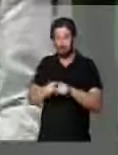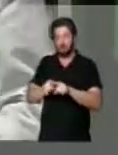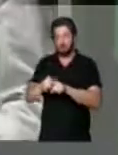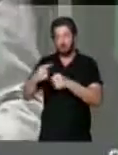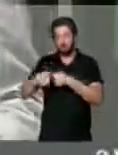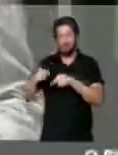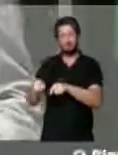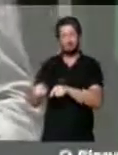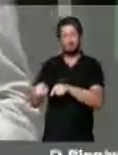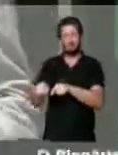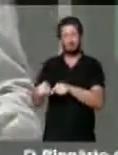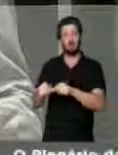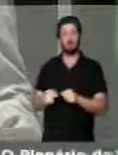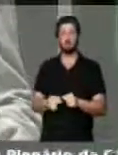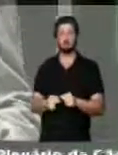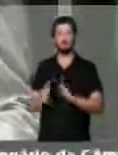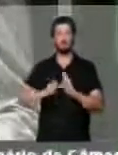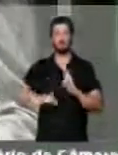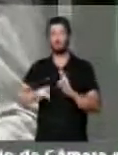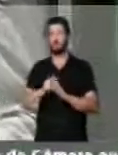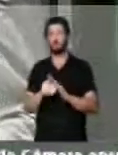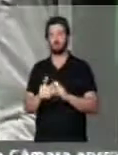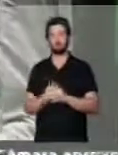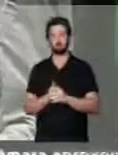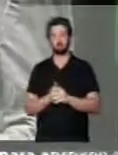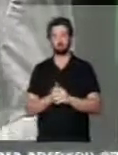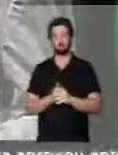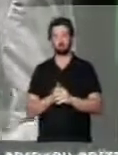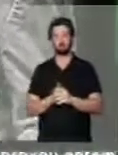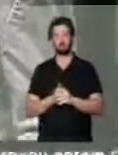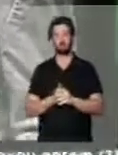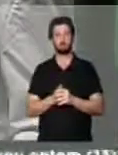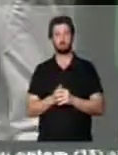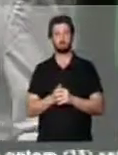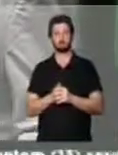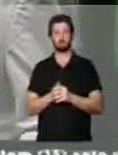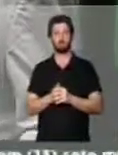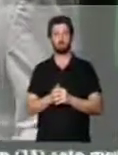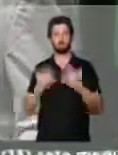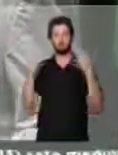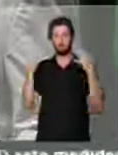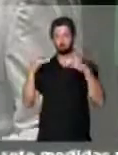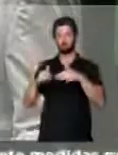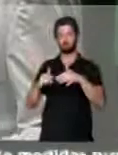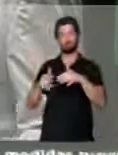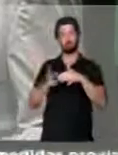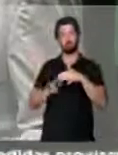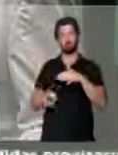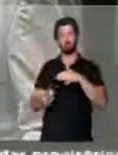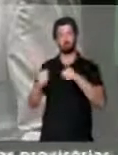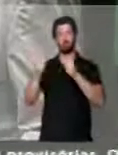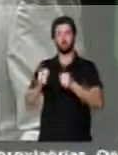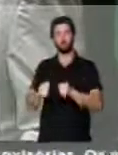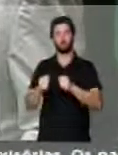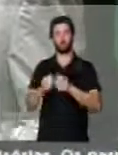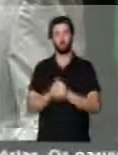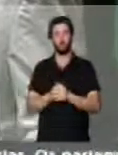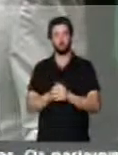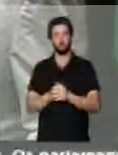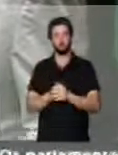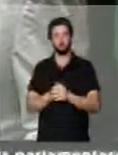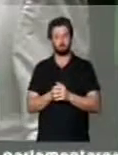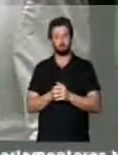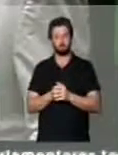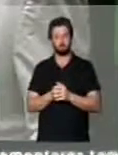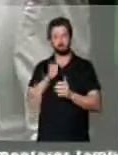a cidade toda volta-se para a sua manutenção no poder, para